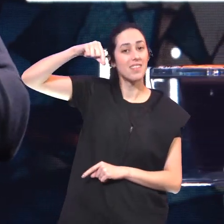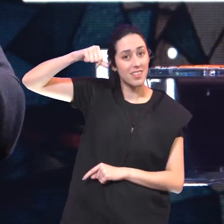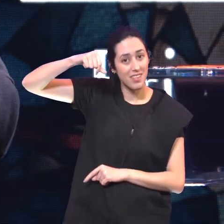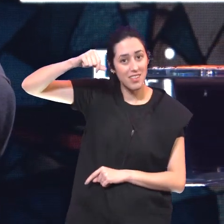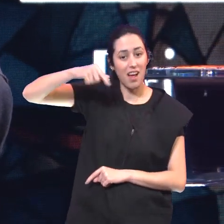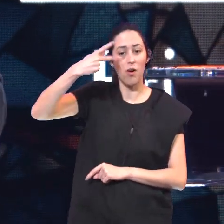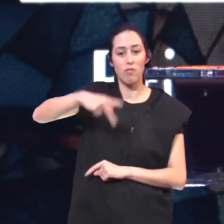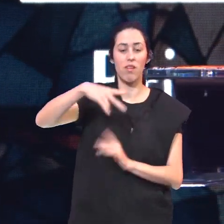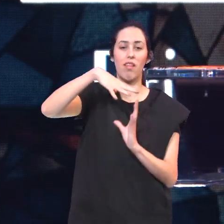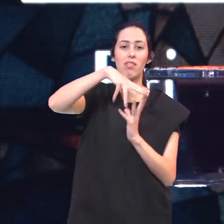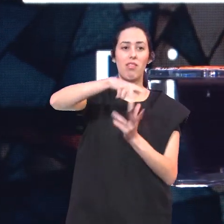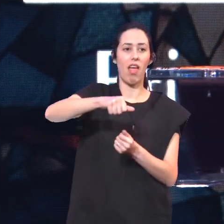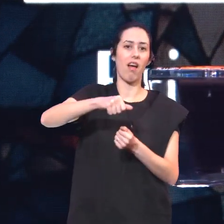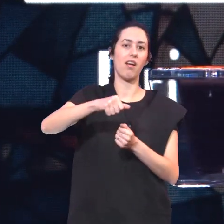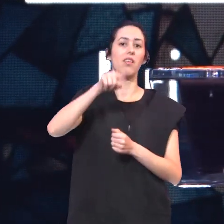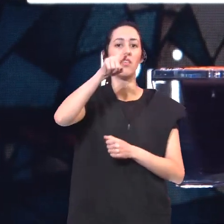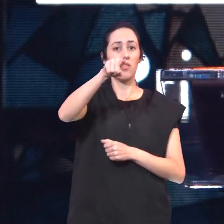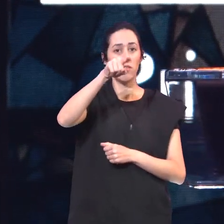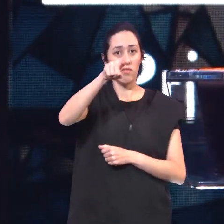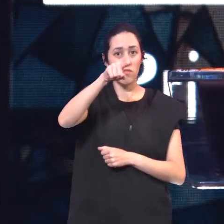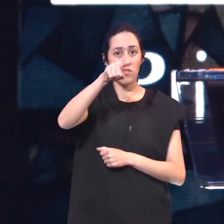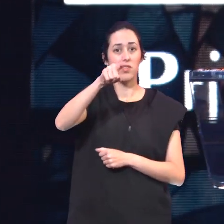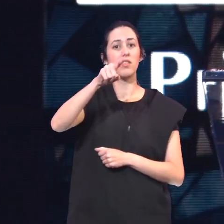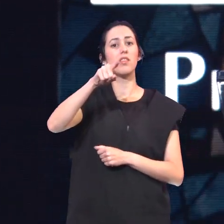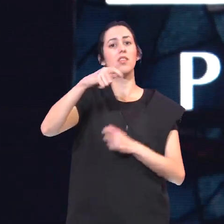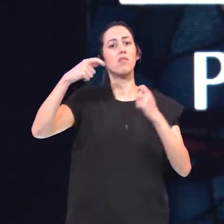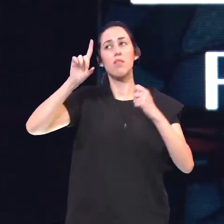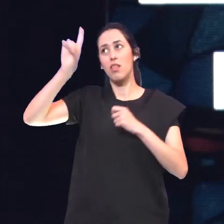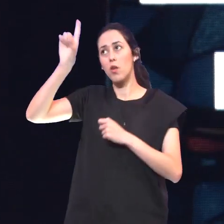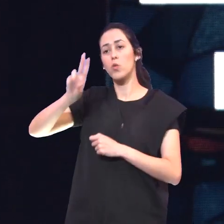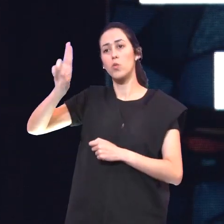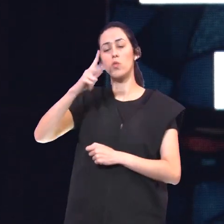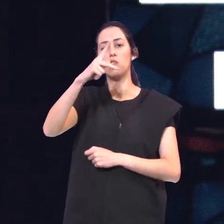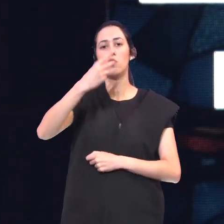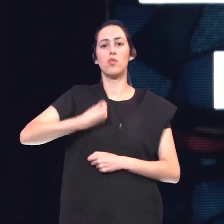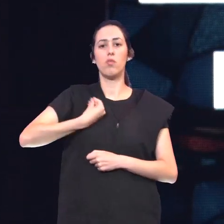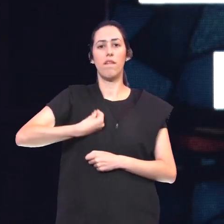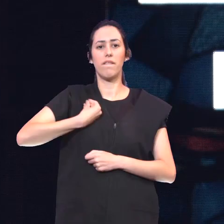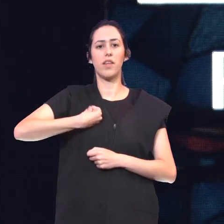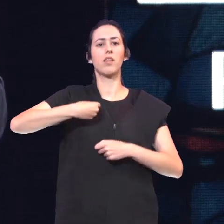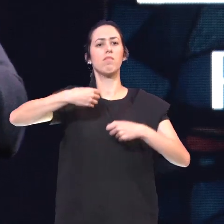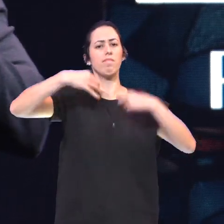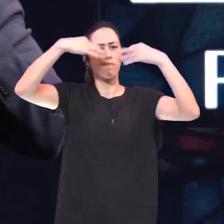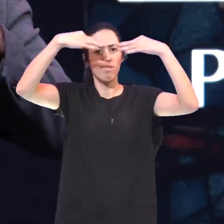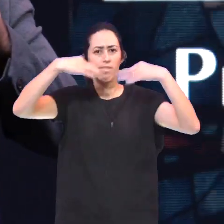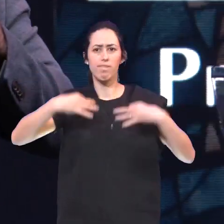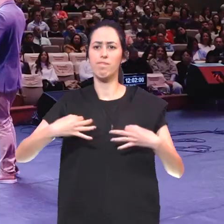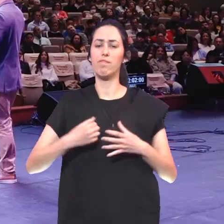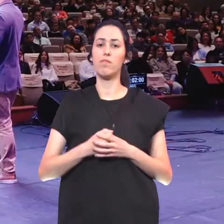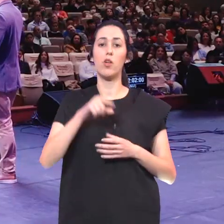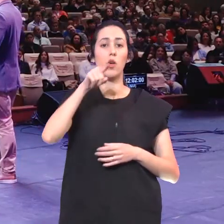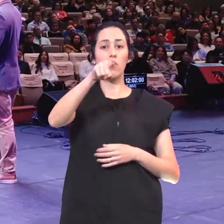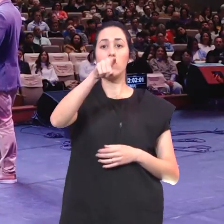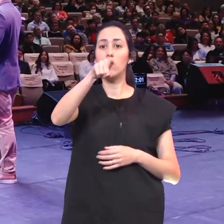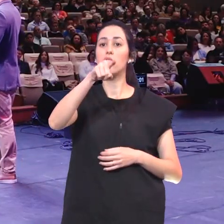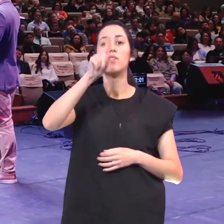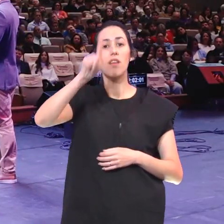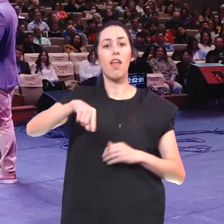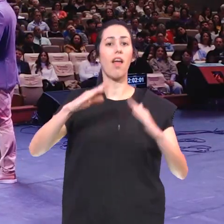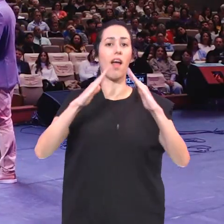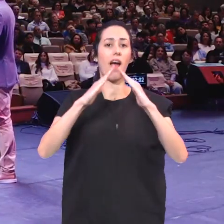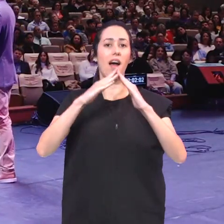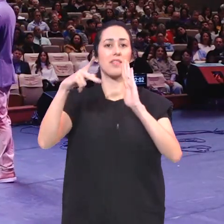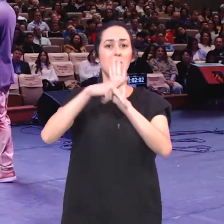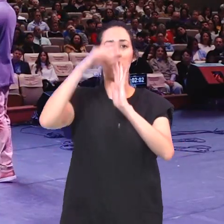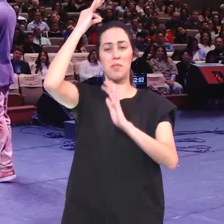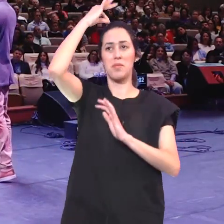terra Você é um instrumento De justiça Nas mãos do Senhor Você é templo Do Espírito Santo Você